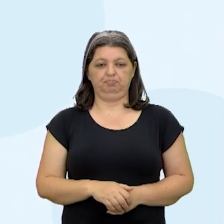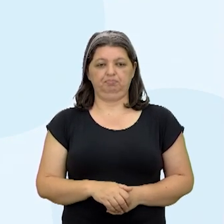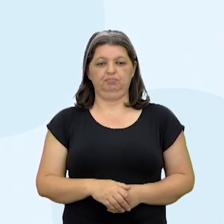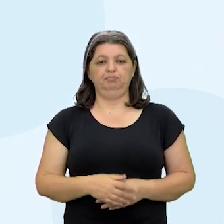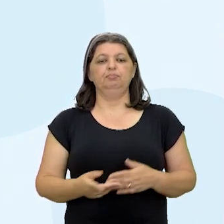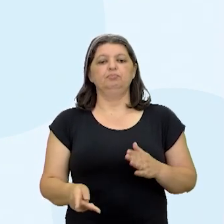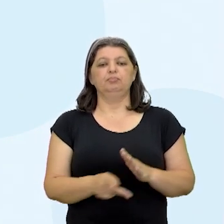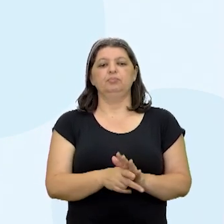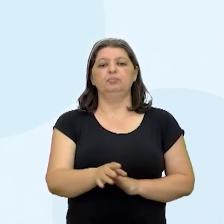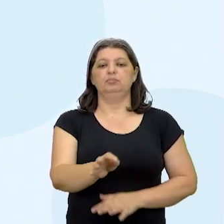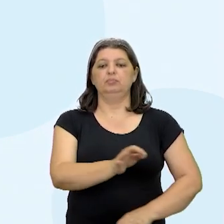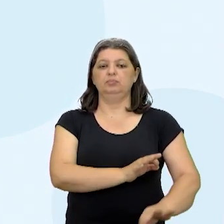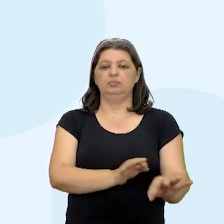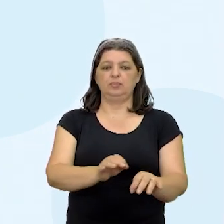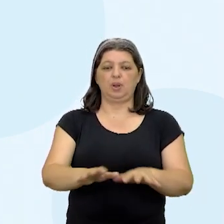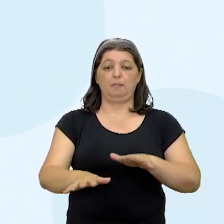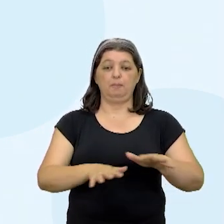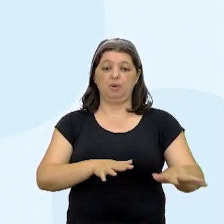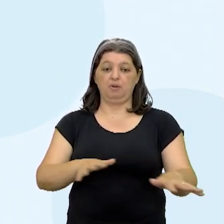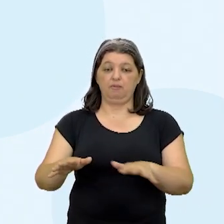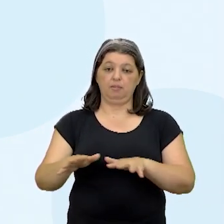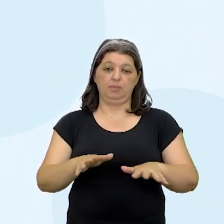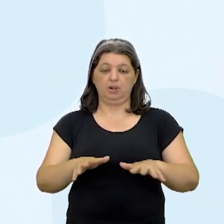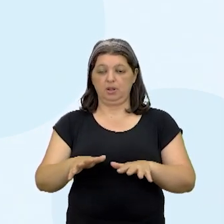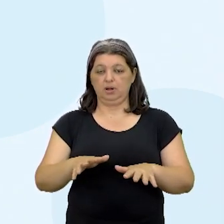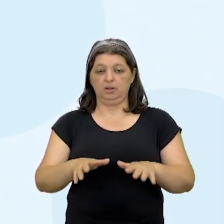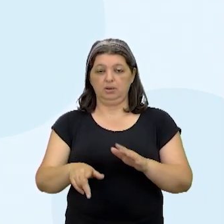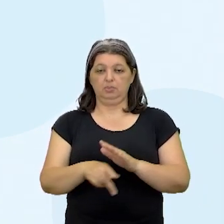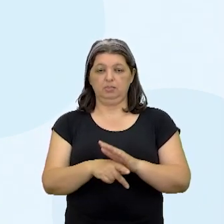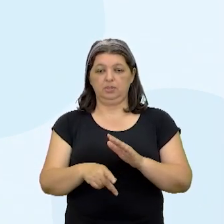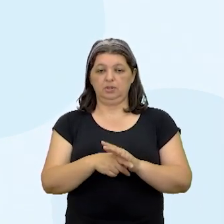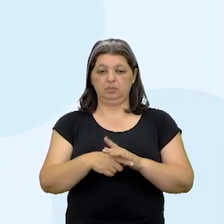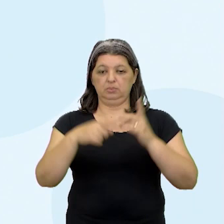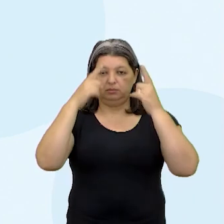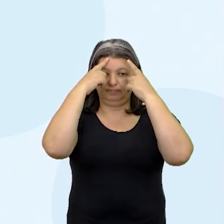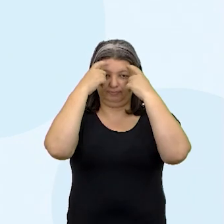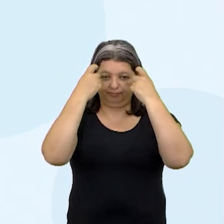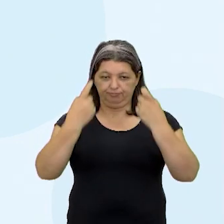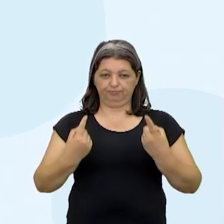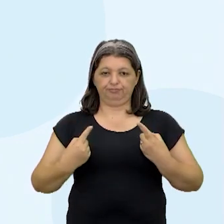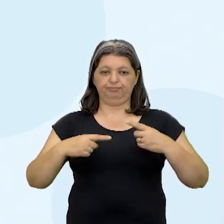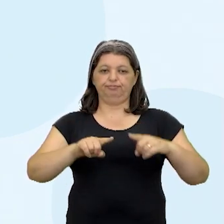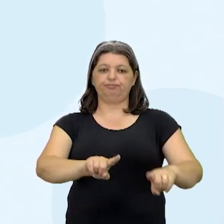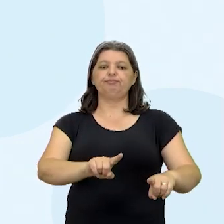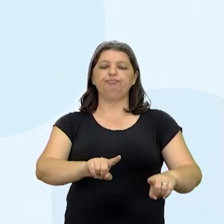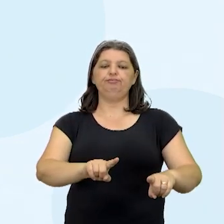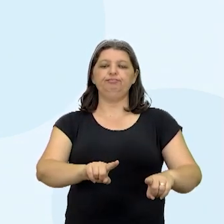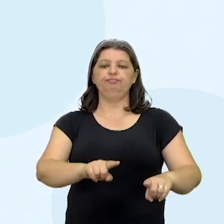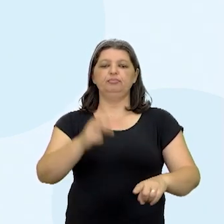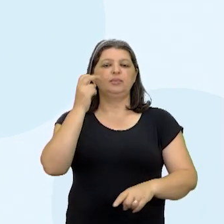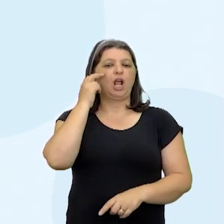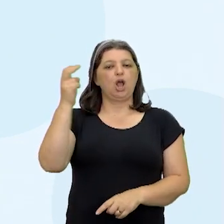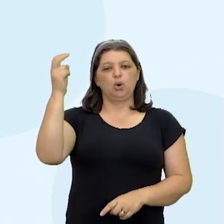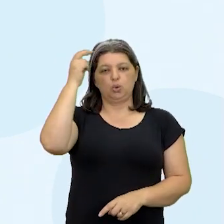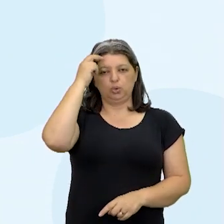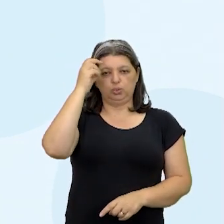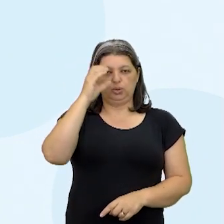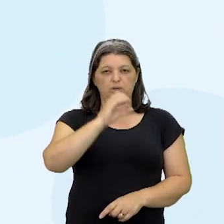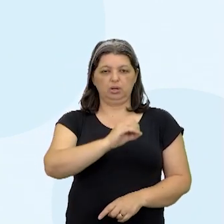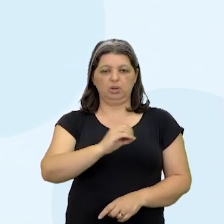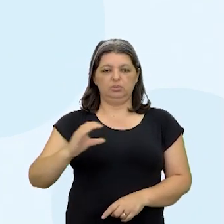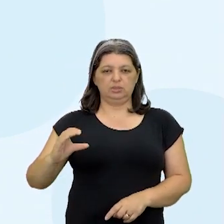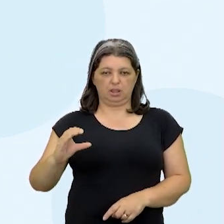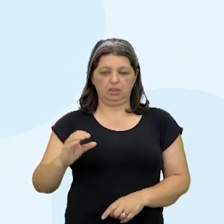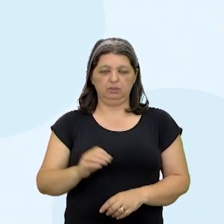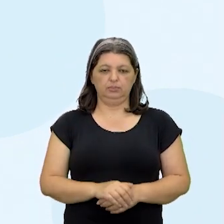E fomentei um movimento intolerante contra principalmente a cultura ocidental. Os professores todos